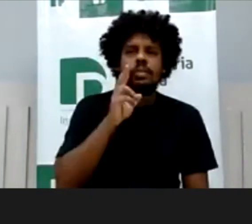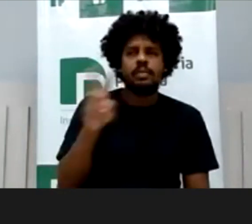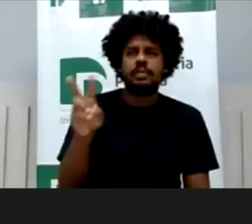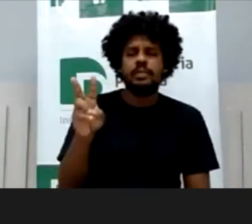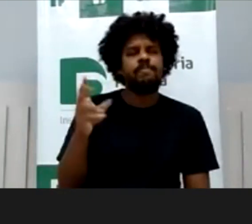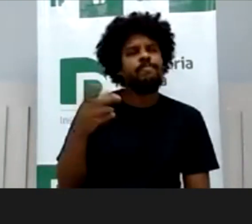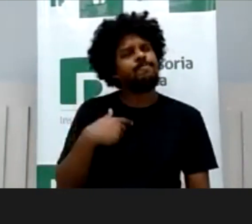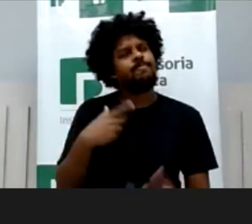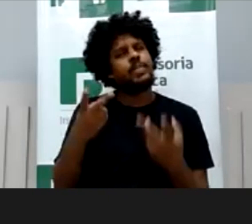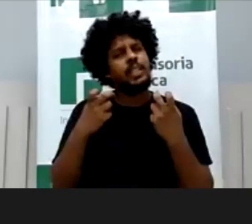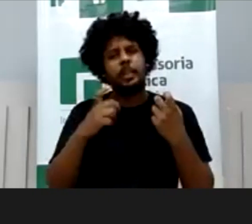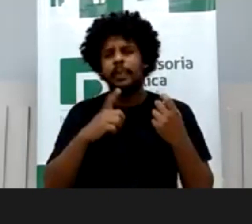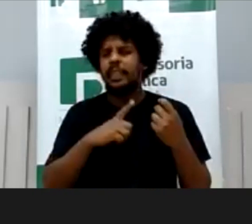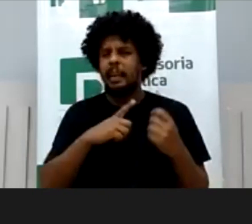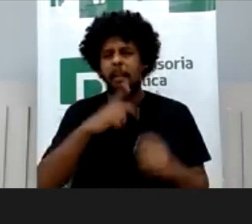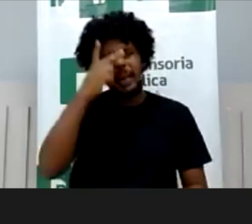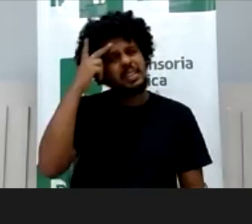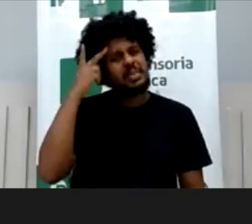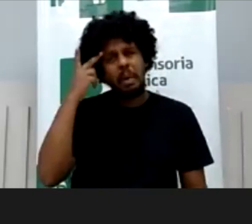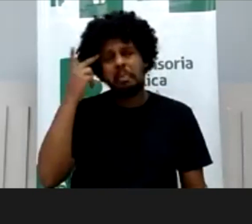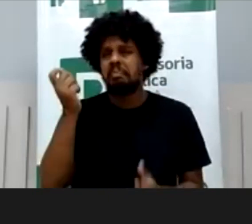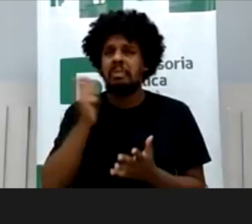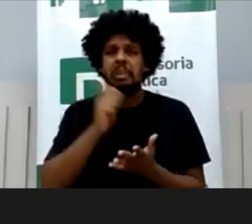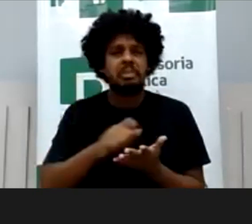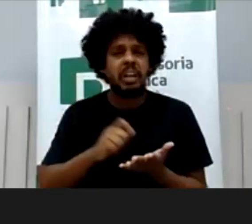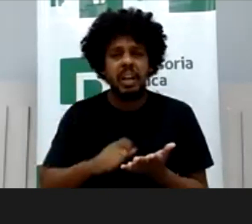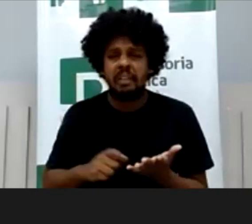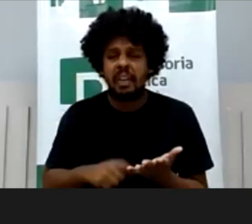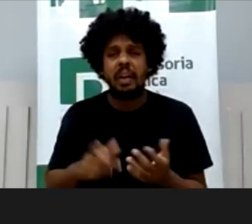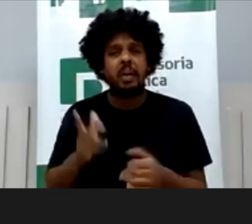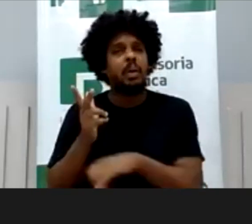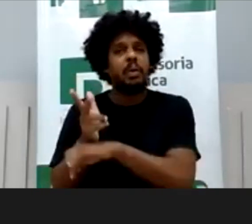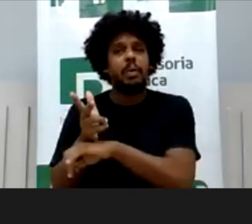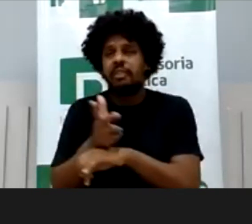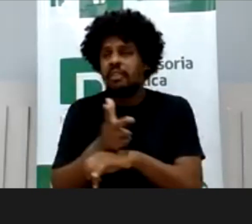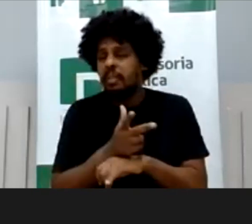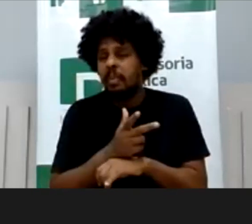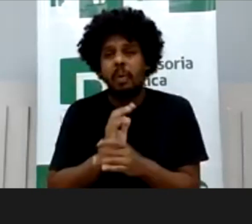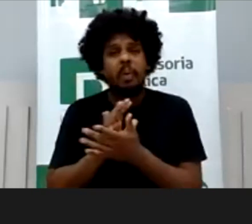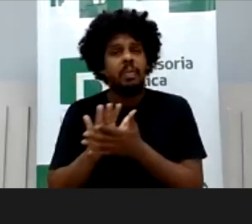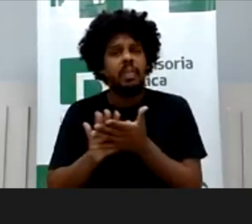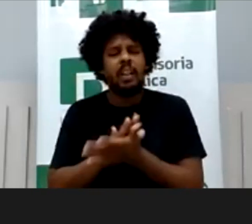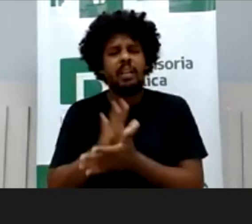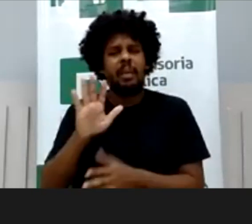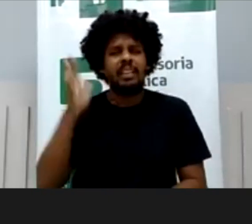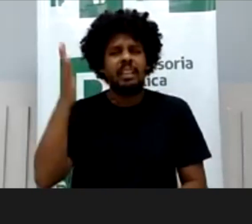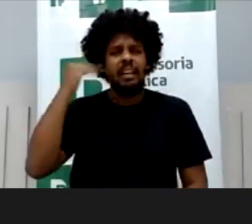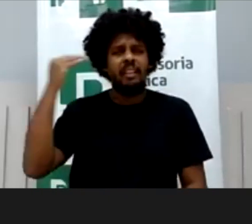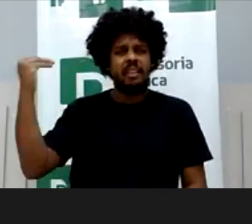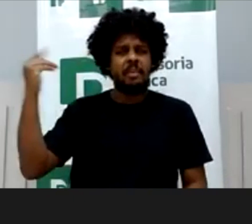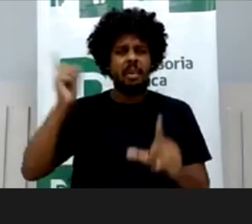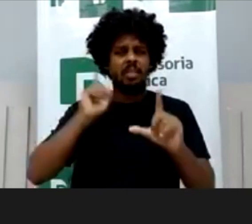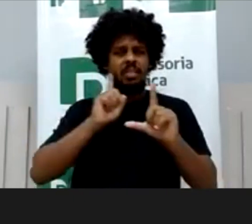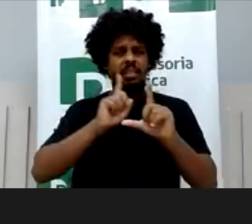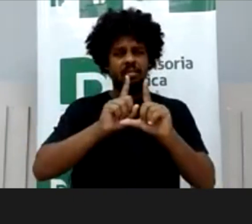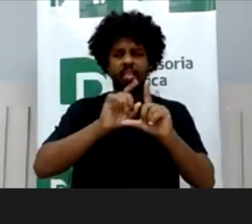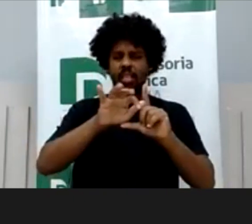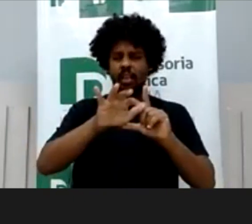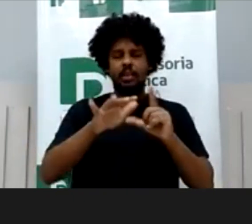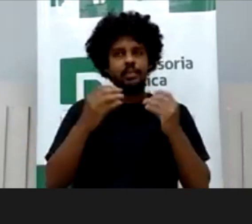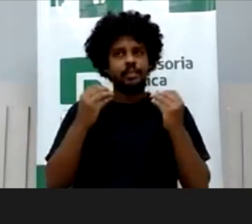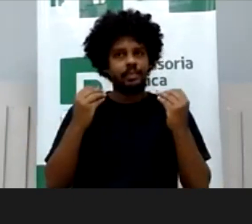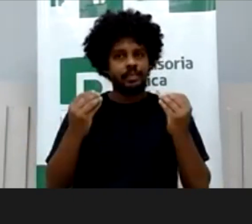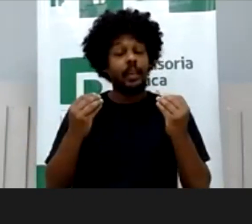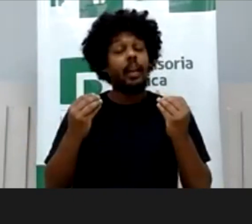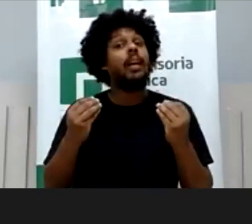até então, não escreveu, não filmou, não fez e de repente está ali bombando, enfim, fenômenos contemporâneos, mas o fato é que